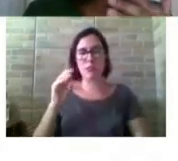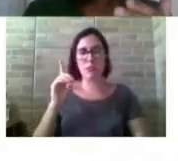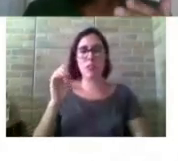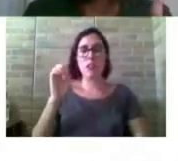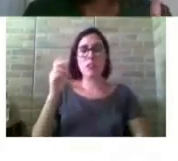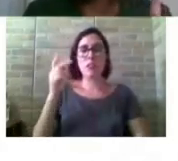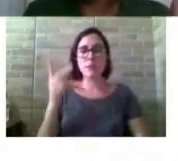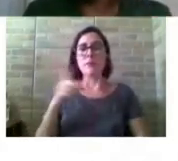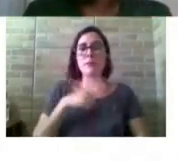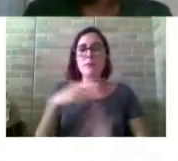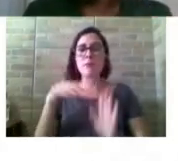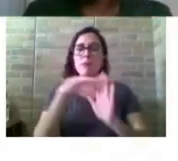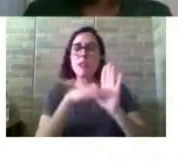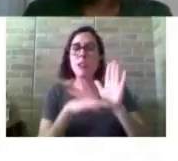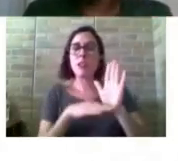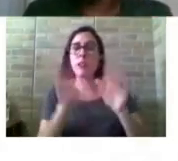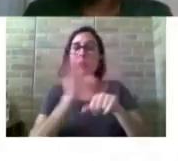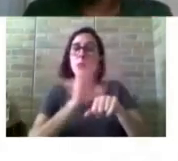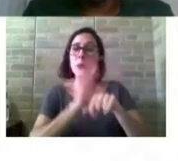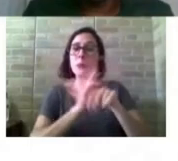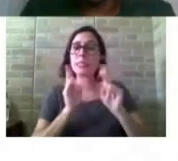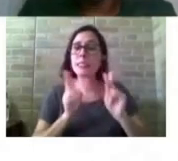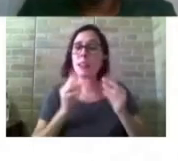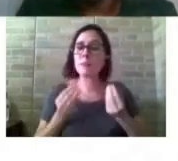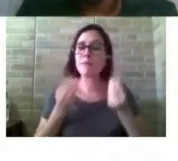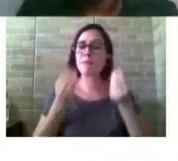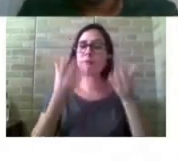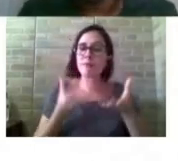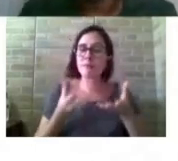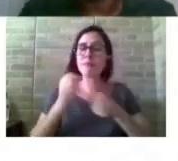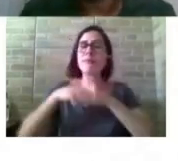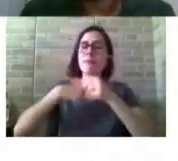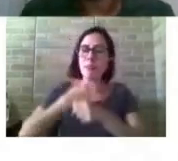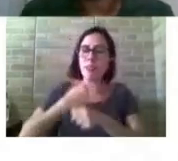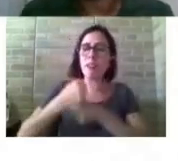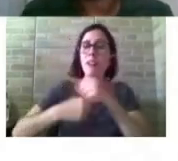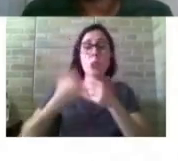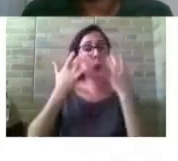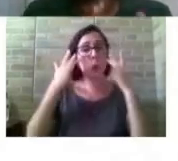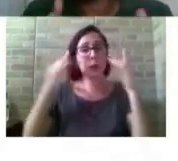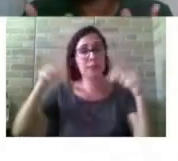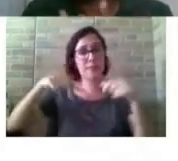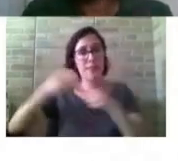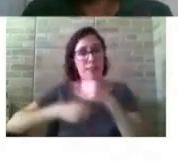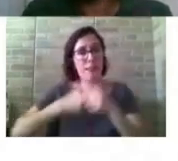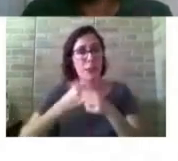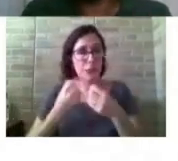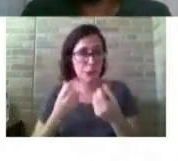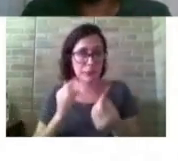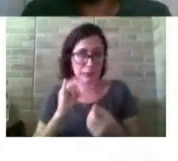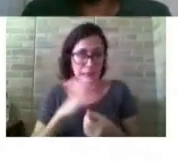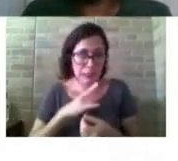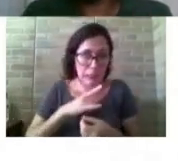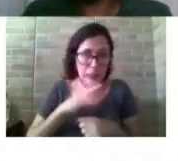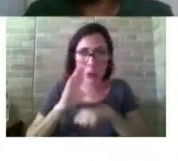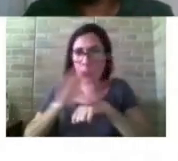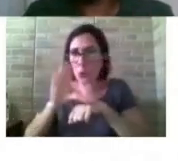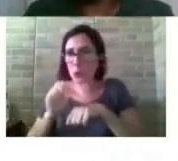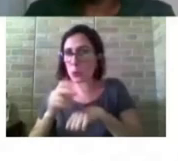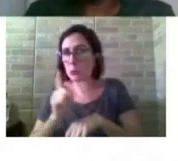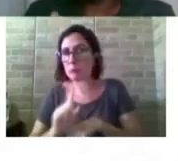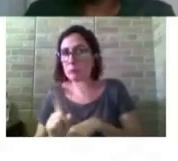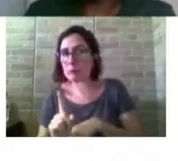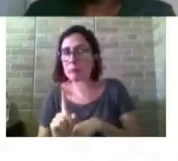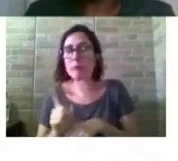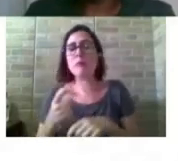são ofertados anualmente, eu não sei como é que vai ficar esse ano, em tempos de atividades suspensas, mas